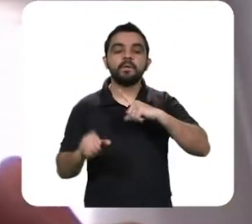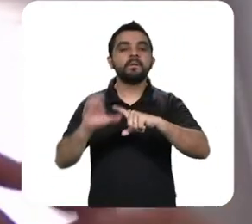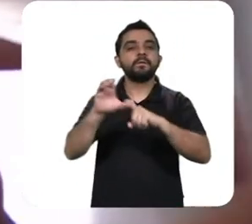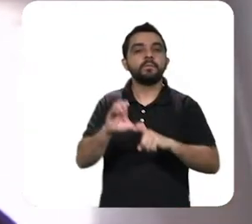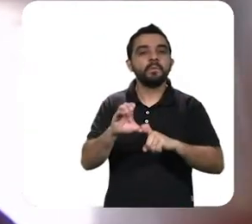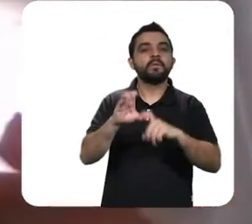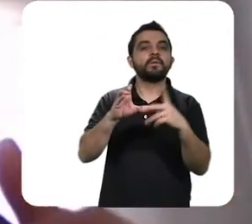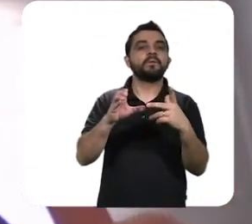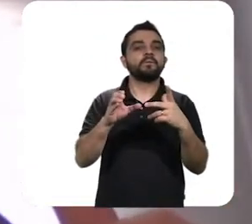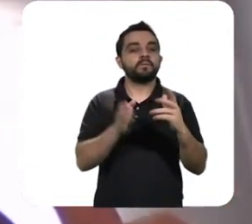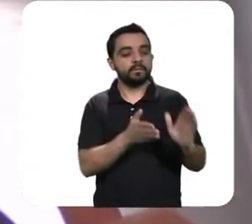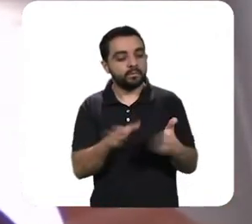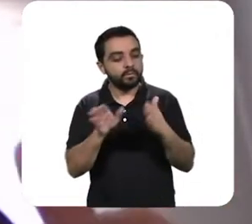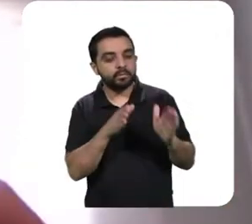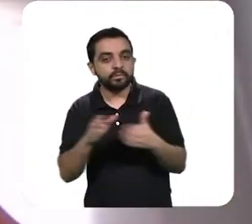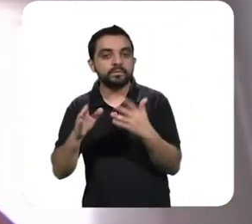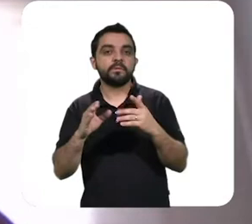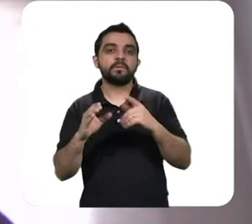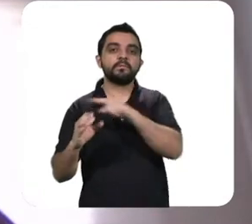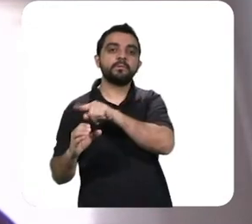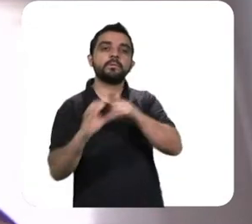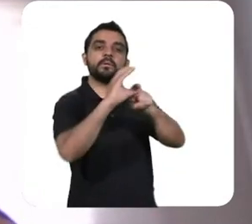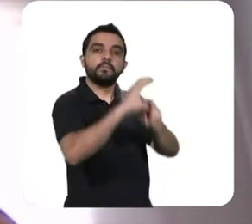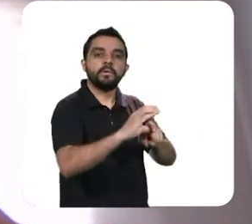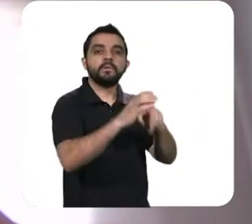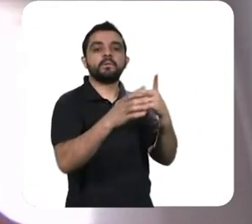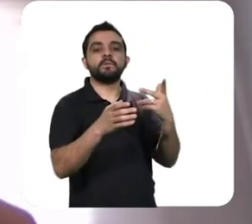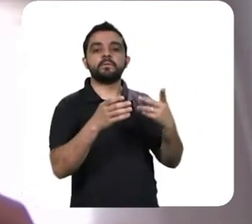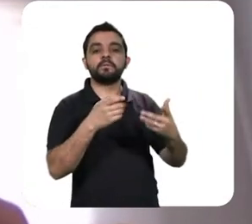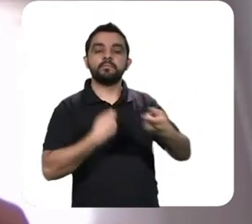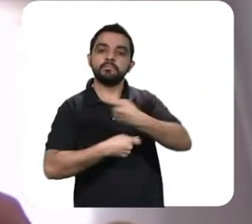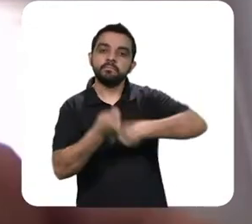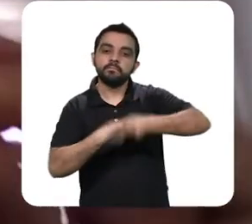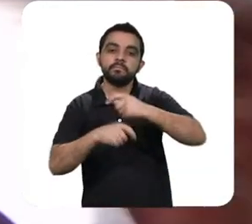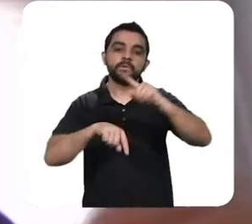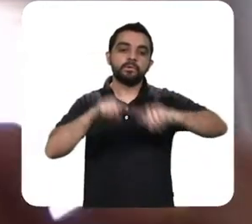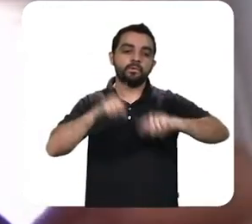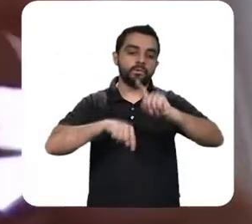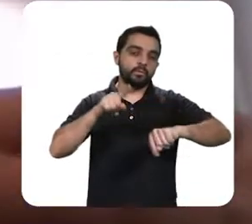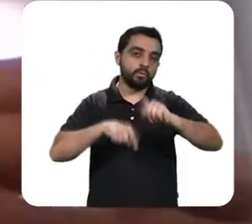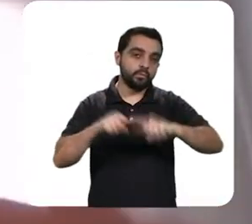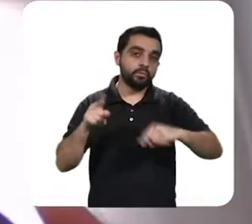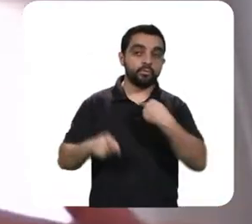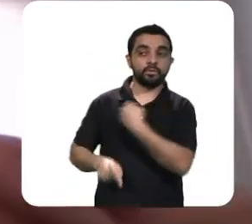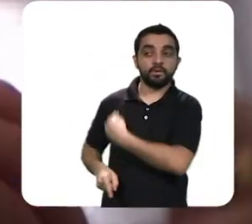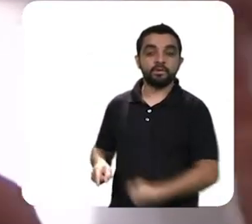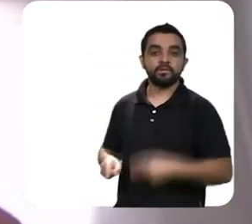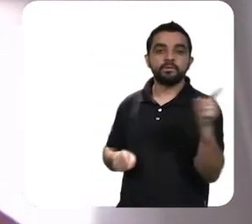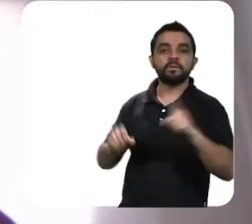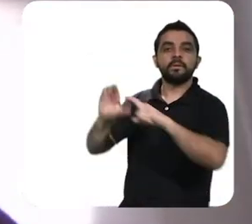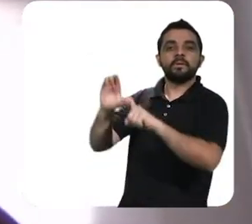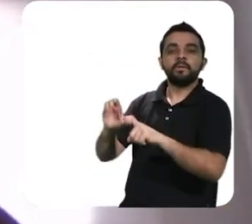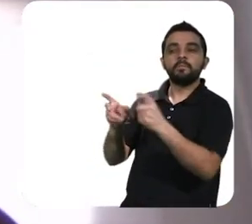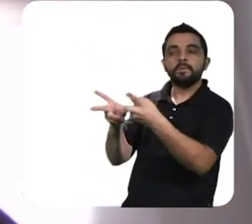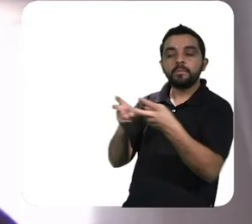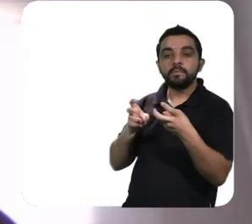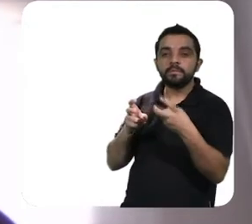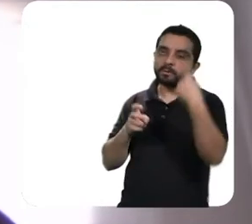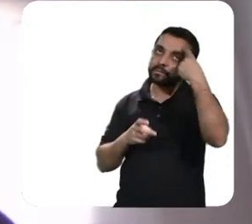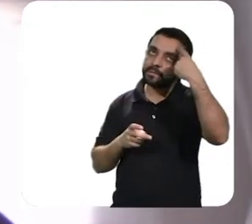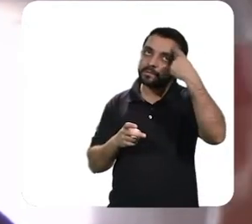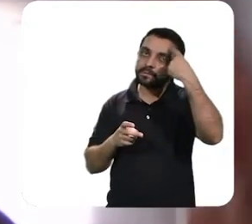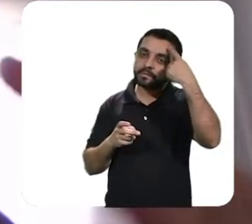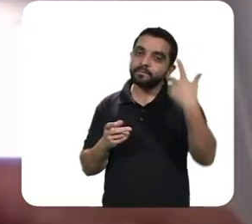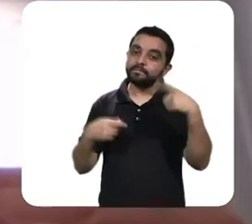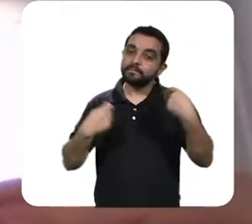produtiva americana de produtos chineses já começando a questionar isso então a gente já tinha um